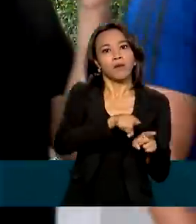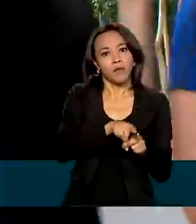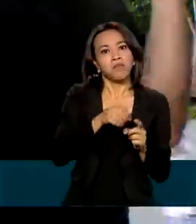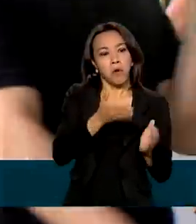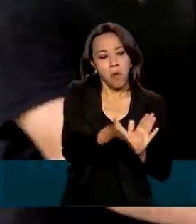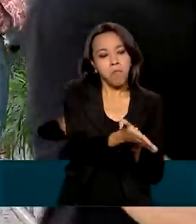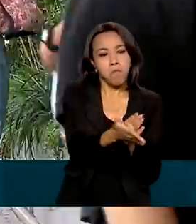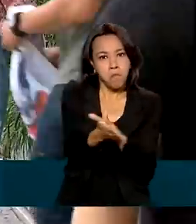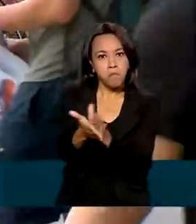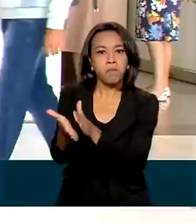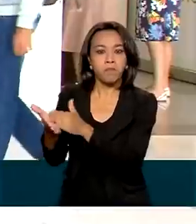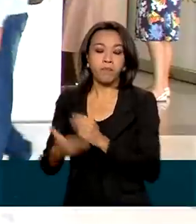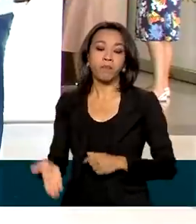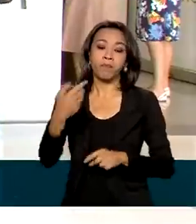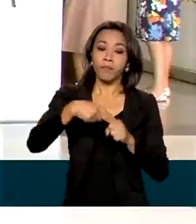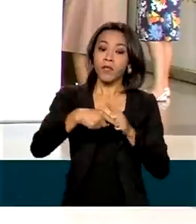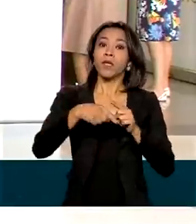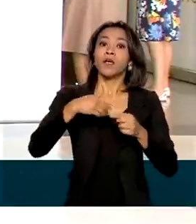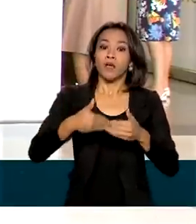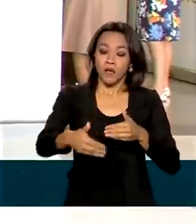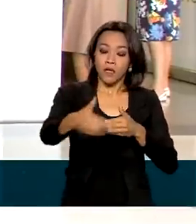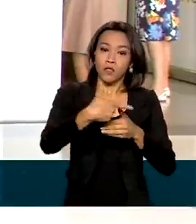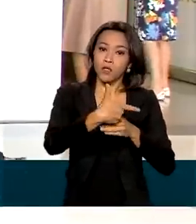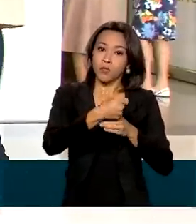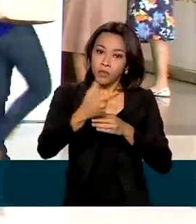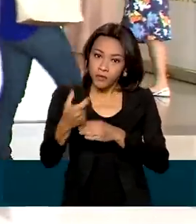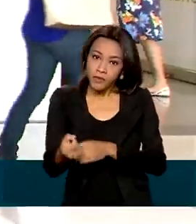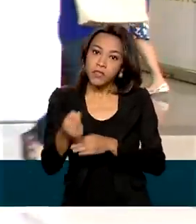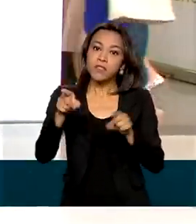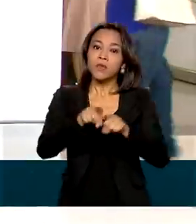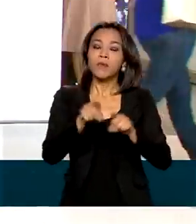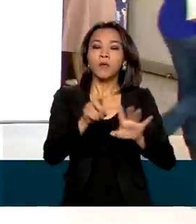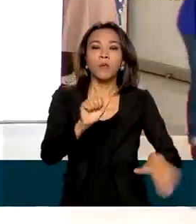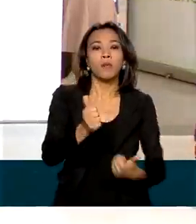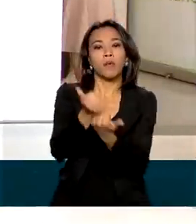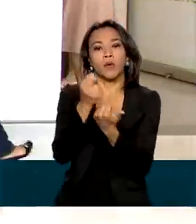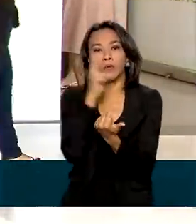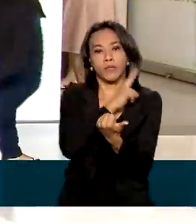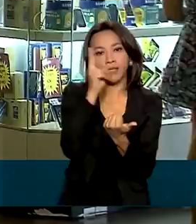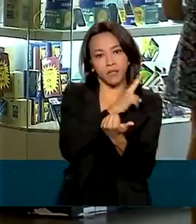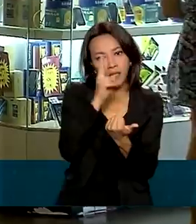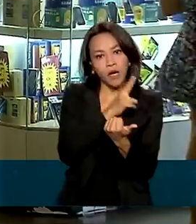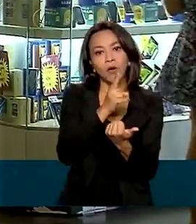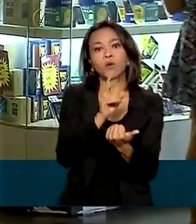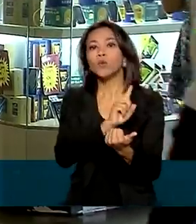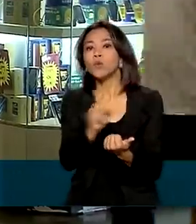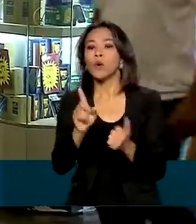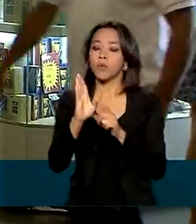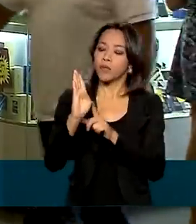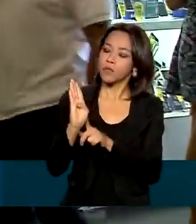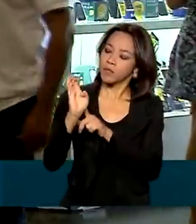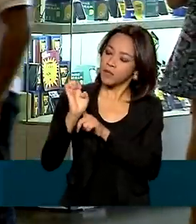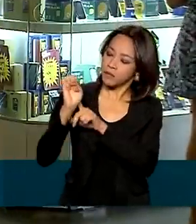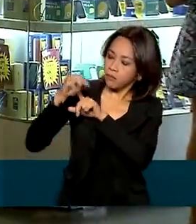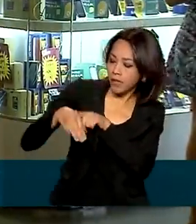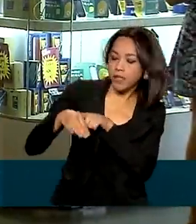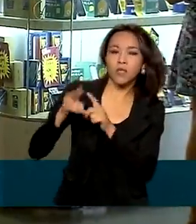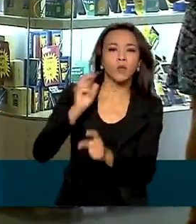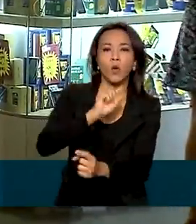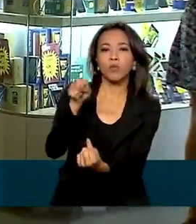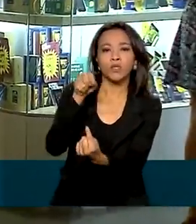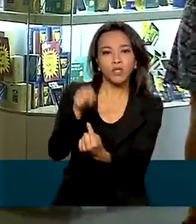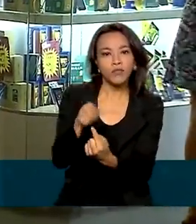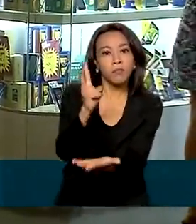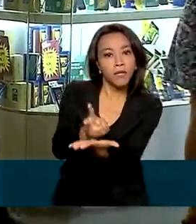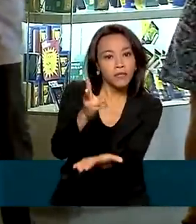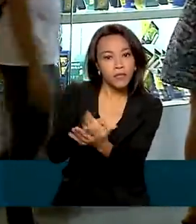o governo lançou, em 2020, o Programa Emergencial de Manutenção do Emprego e da Renda, BEM. Criado para preservar empregos, o